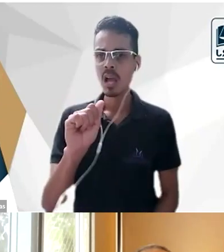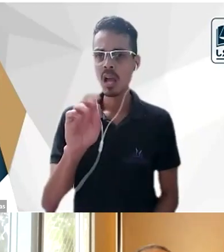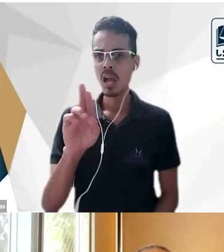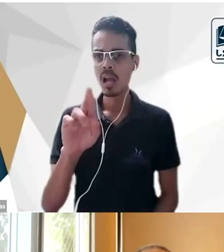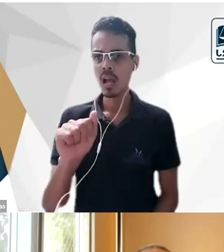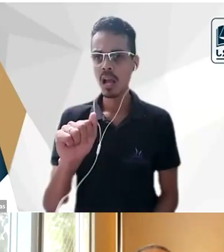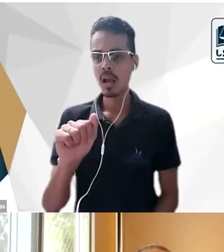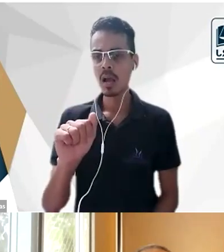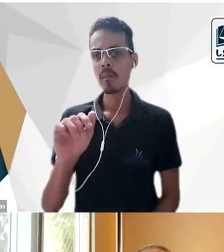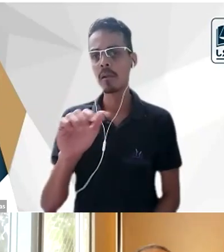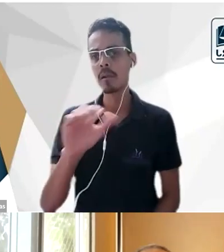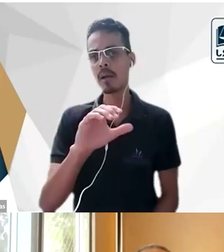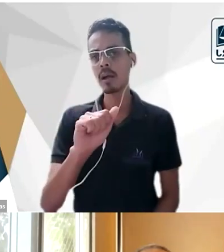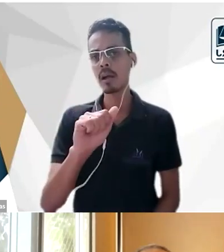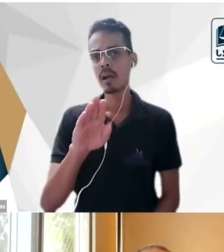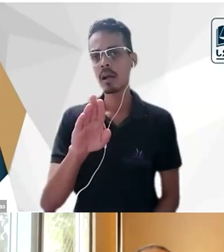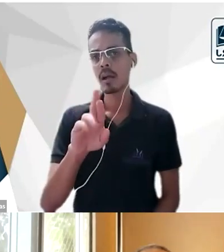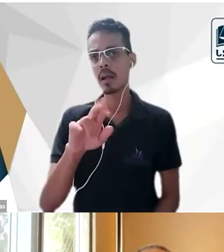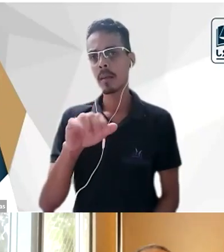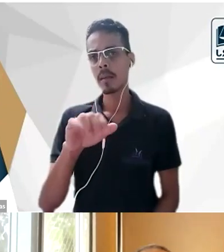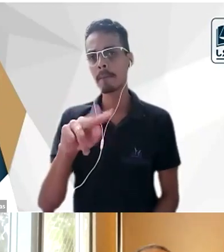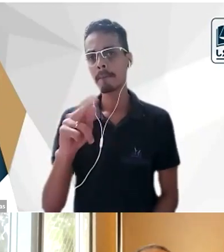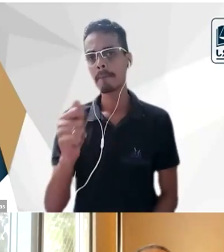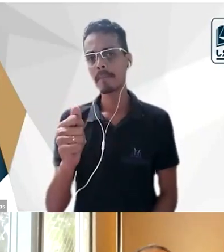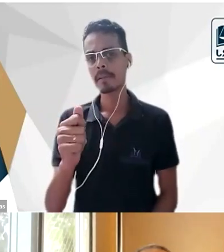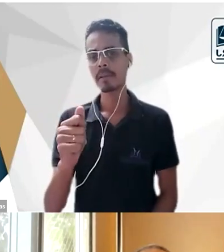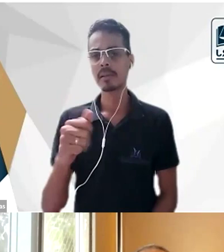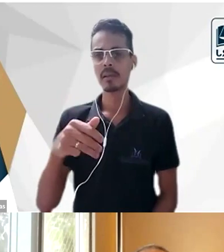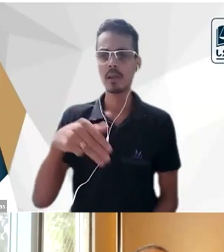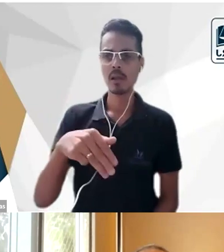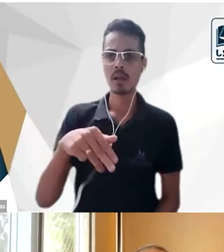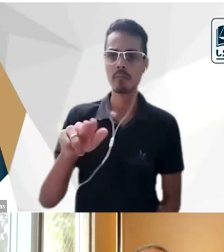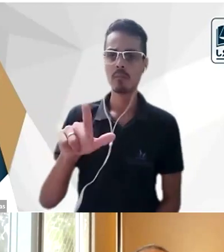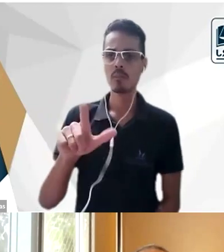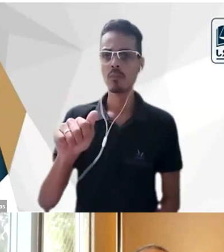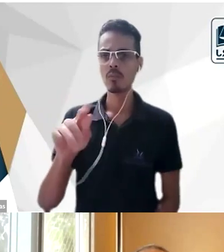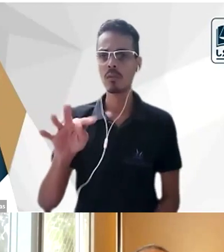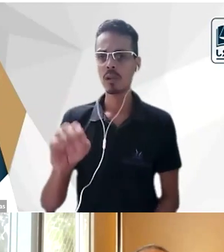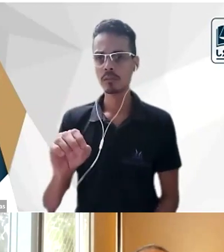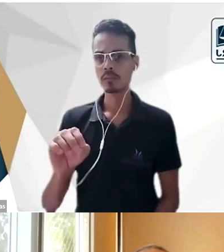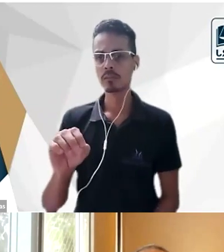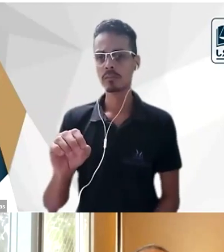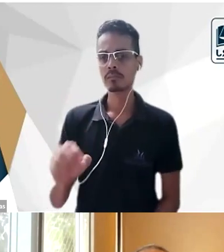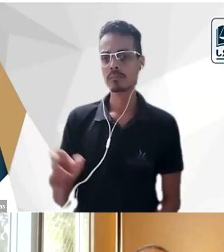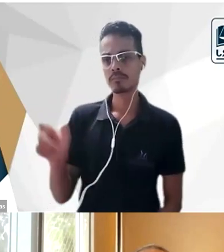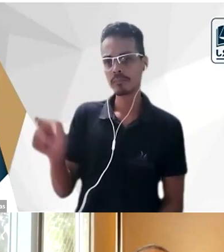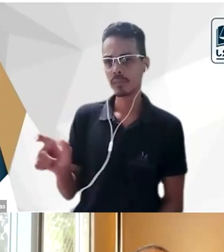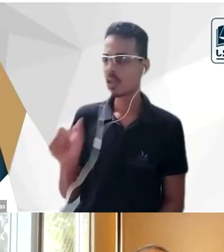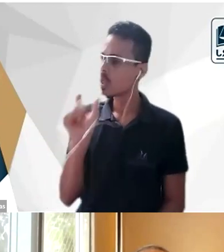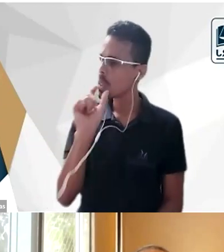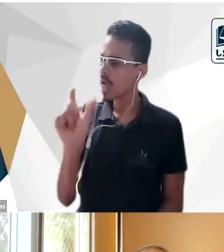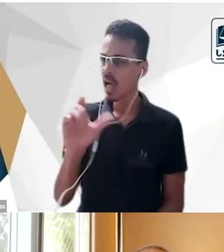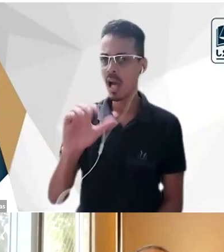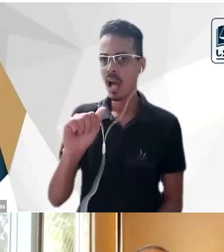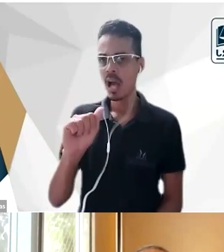que eram que eram utilizados e Tobias foi chamada de cabra ele